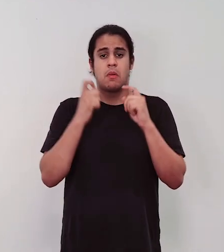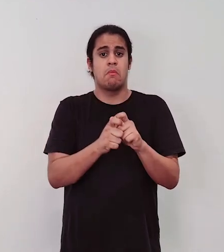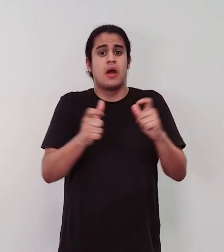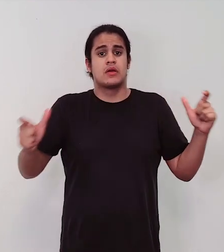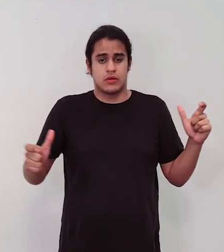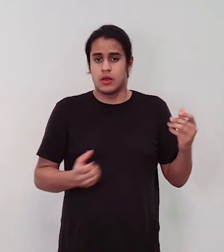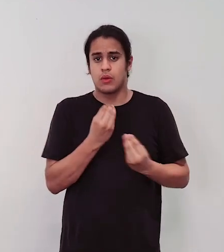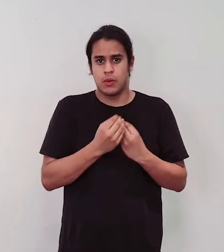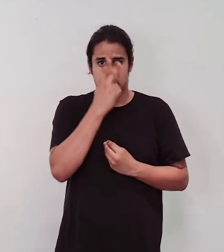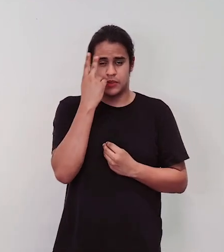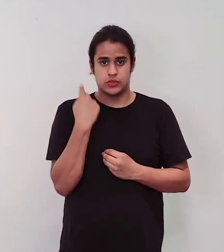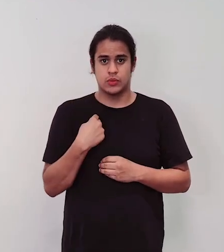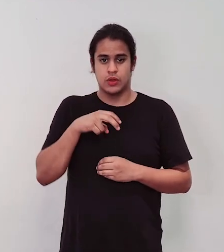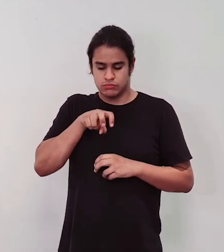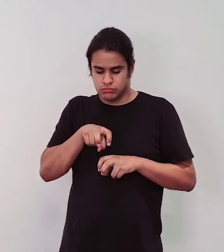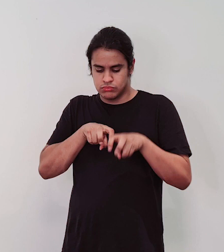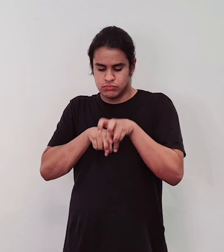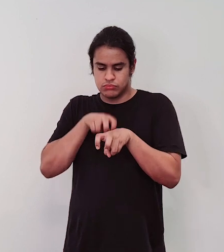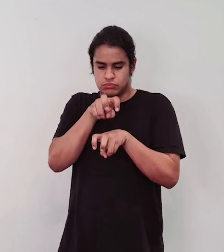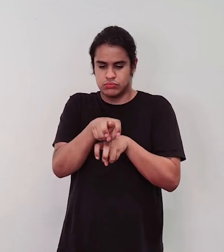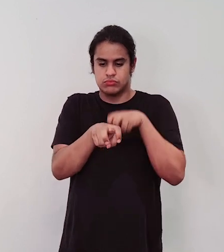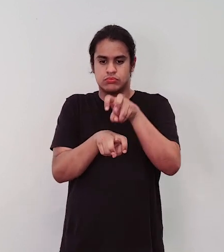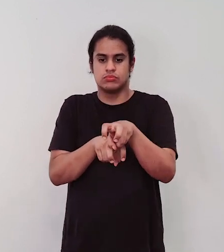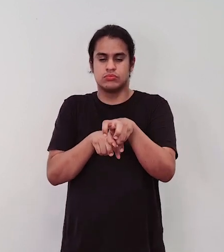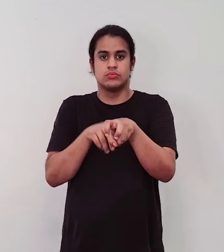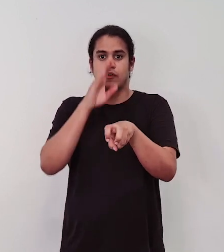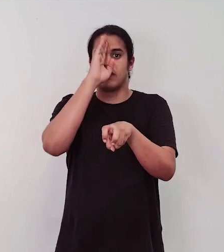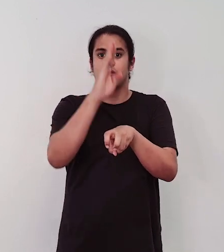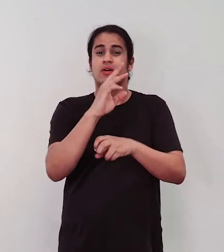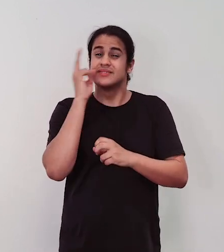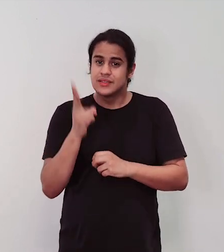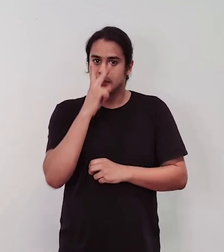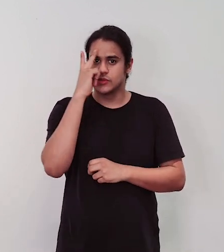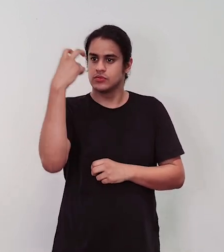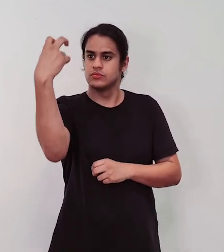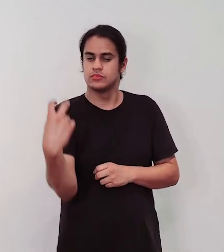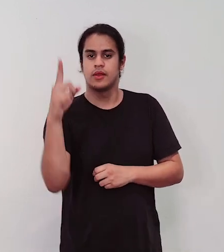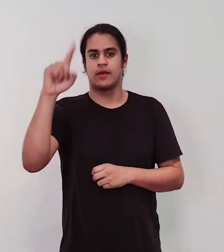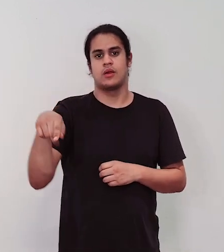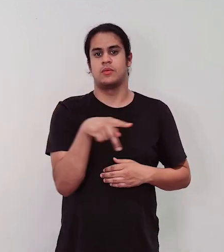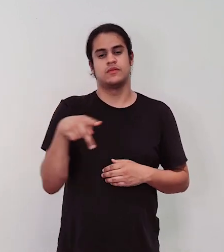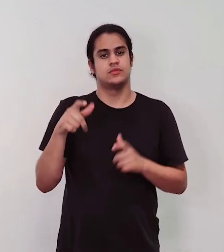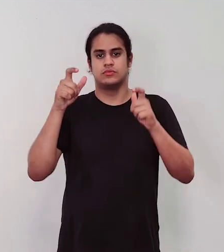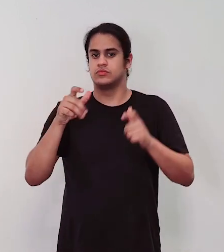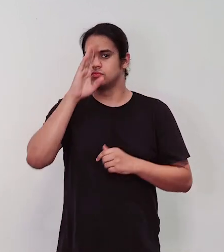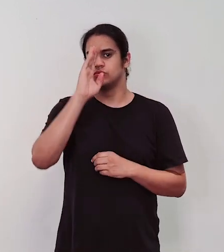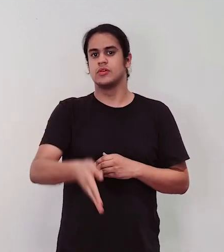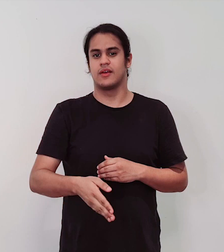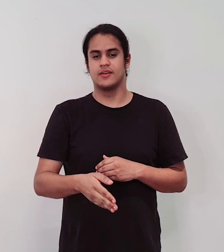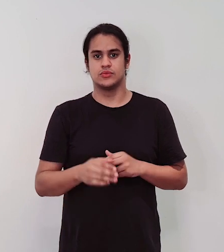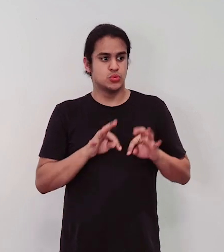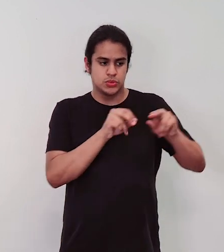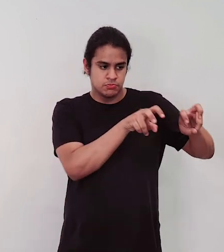uma pessoa sentada atrás da outra, olhando para a nuca, com o foco sempre voltado para a frente, para o mesmo ponto de